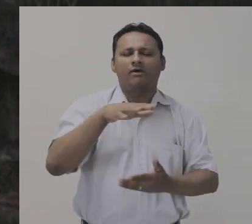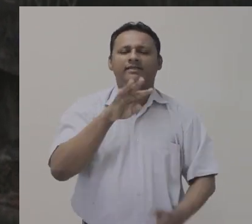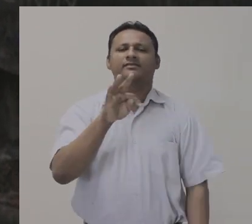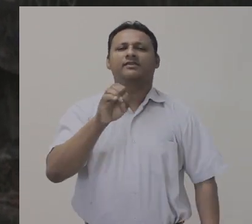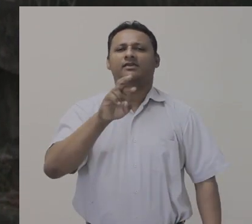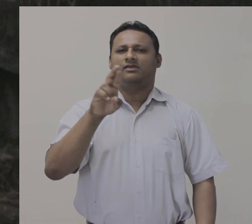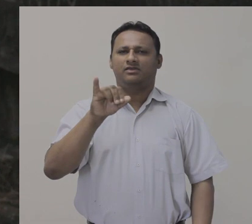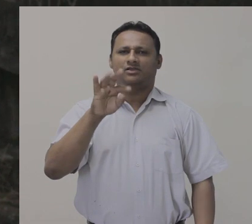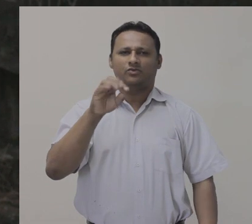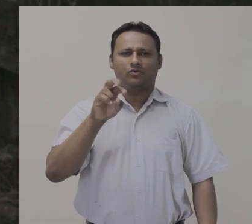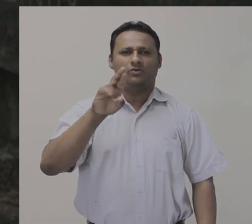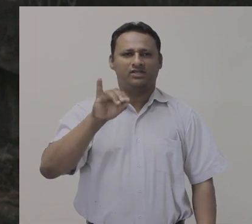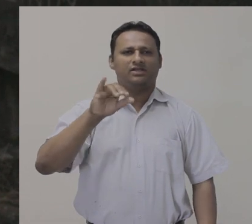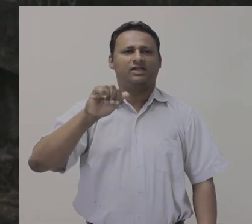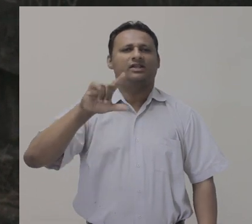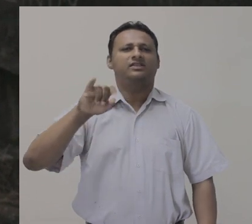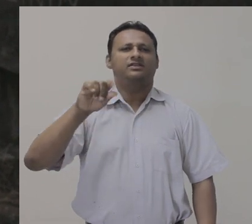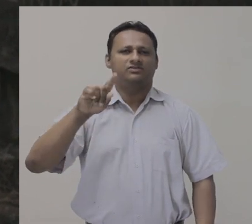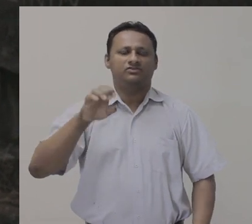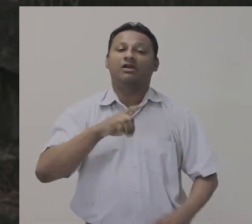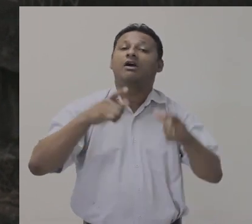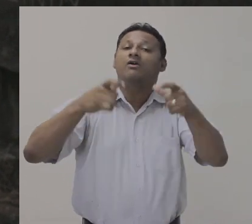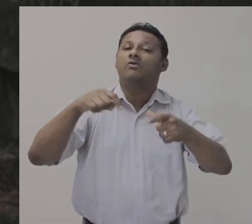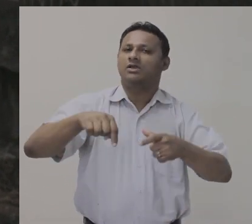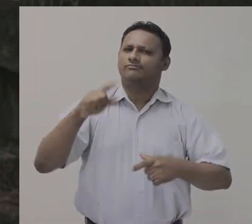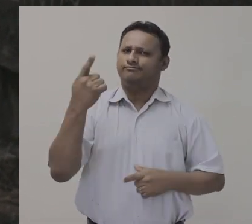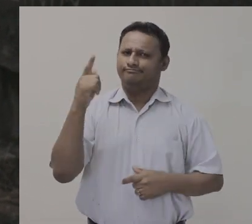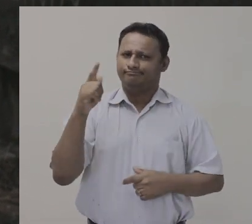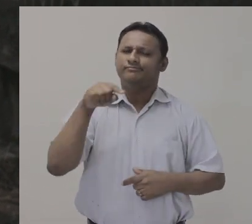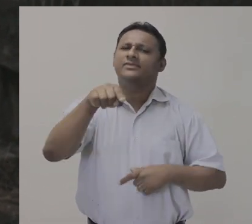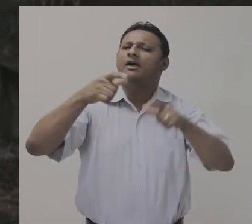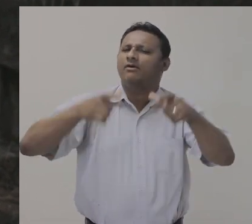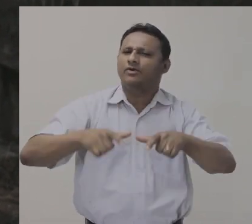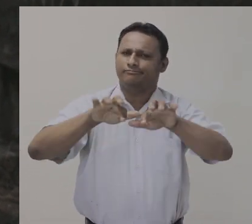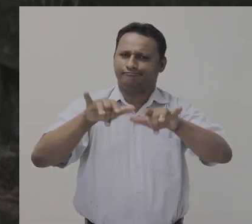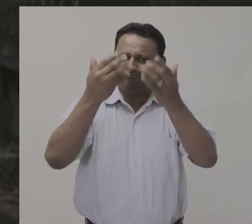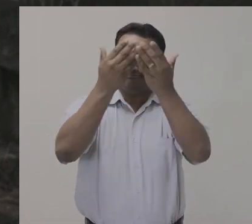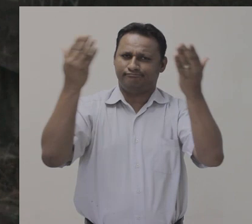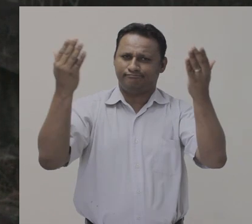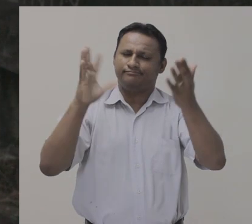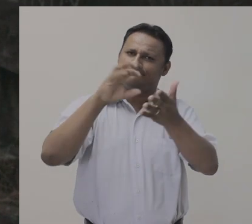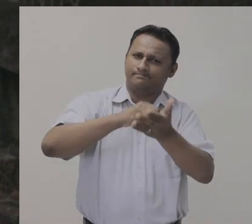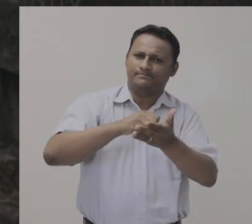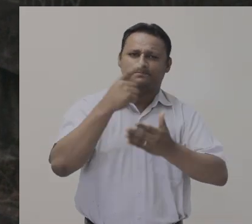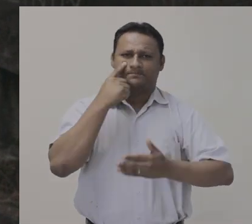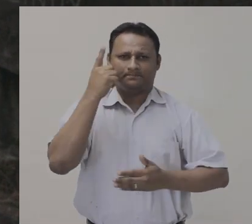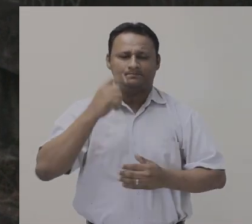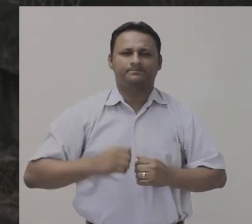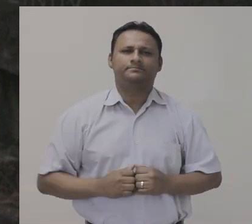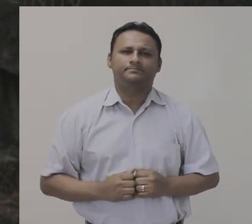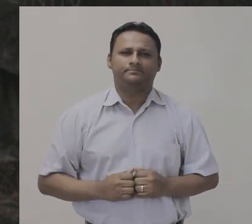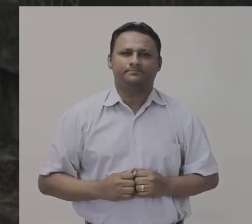inscrições devem ser feitas presencialmente na Secretaria do POSCOM, no Campo de Goiabeiras. O edital completo está disponível no